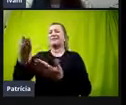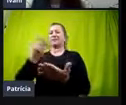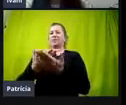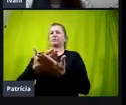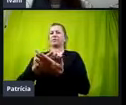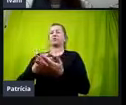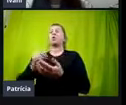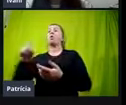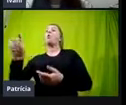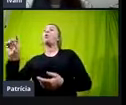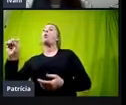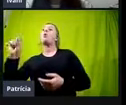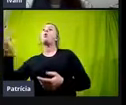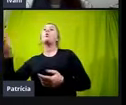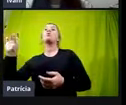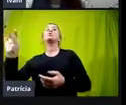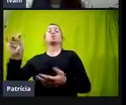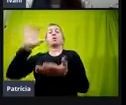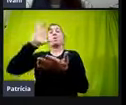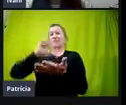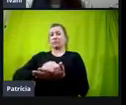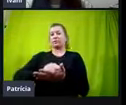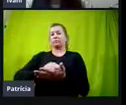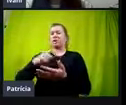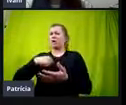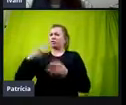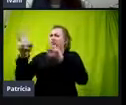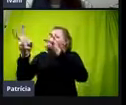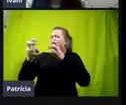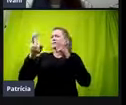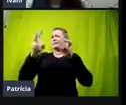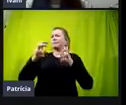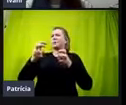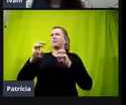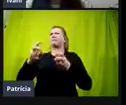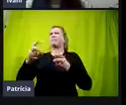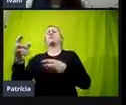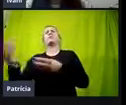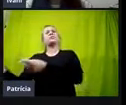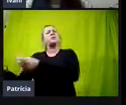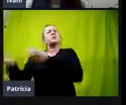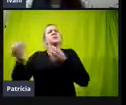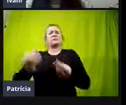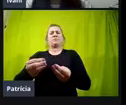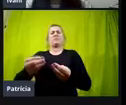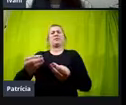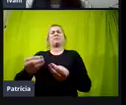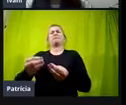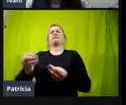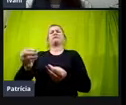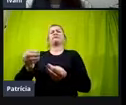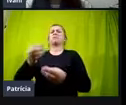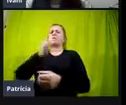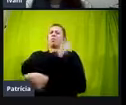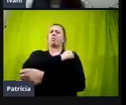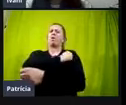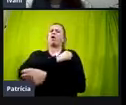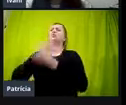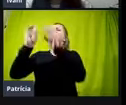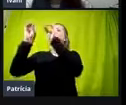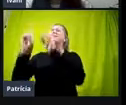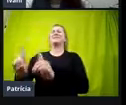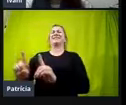matriculado? Porque às vezes eu já percebi isso, assim, ah, vamos receber um aluno com tal deficiência, ah, então a gente tem que